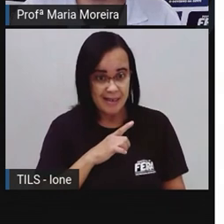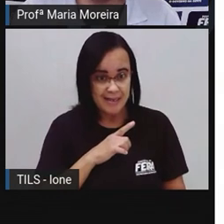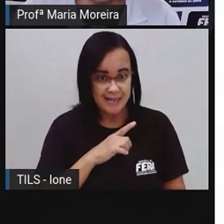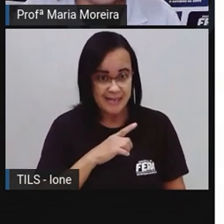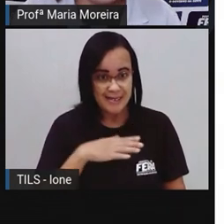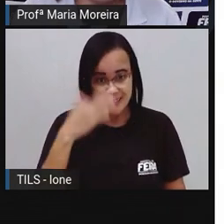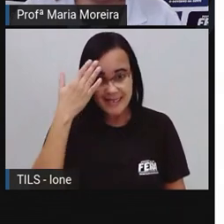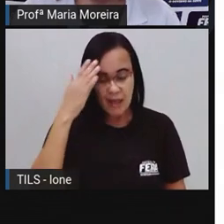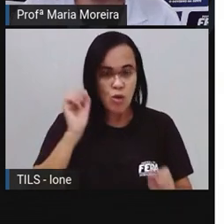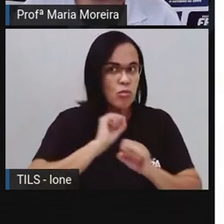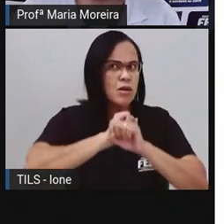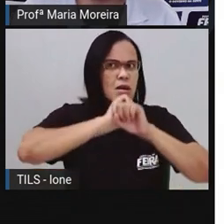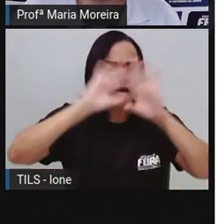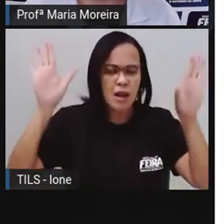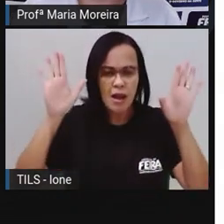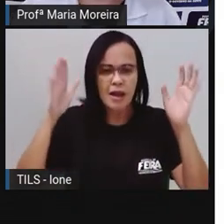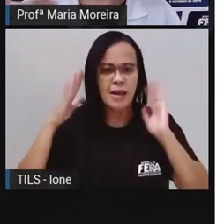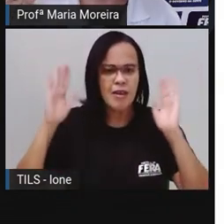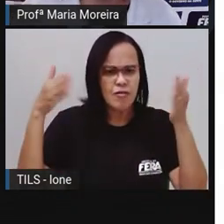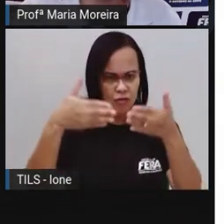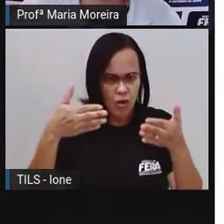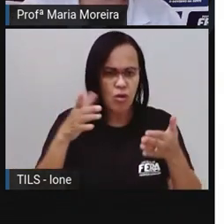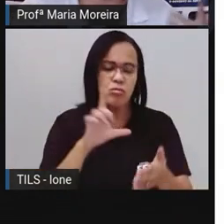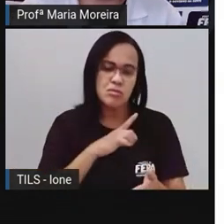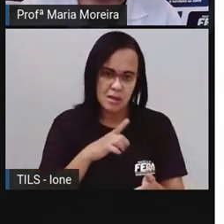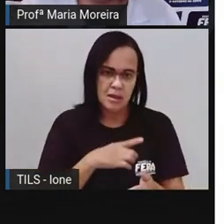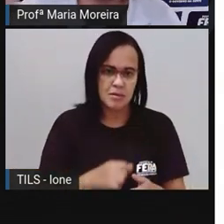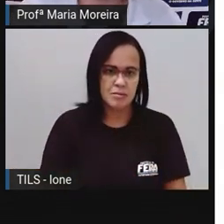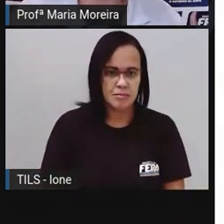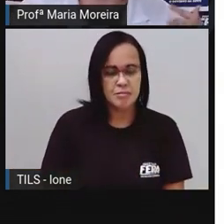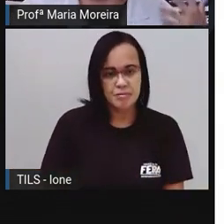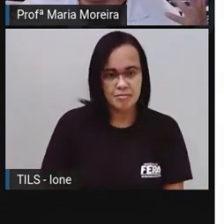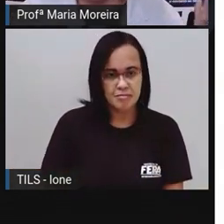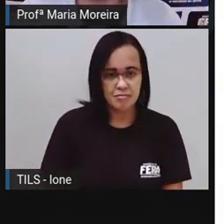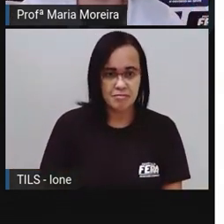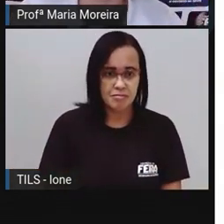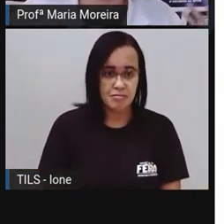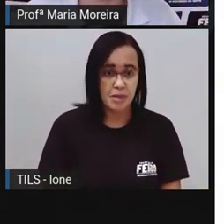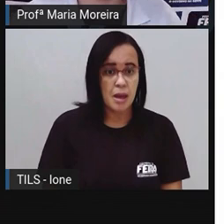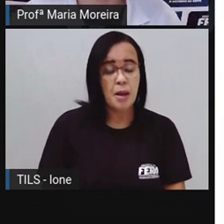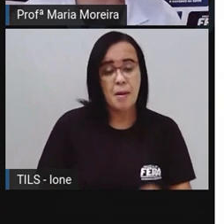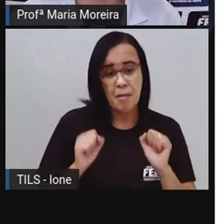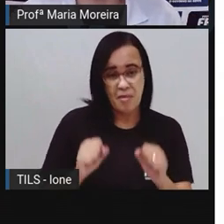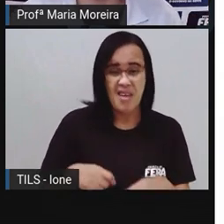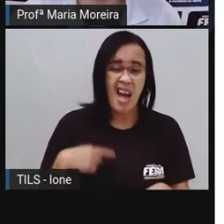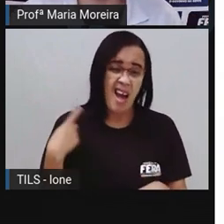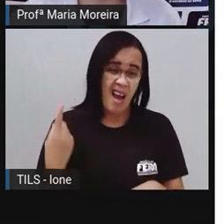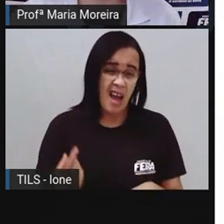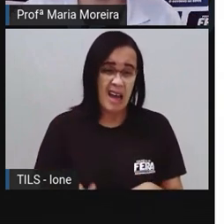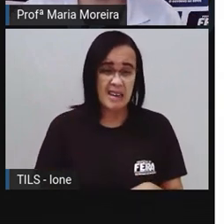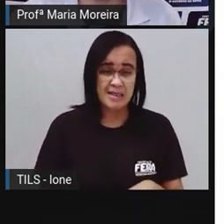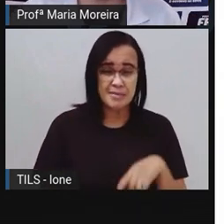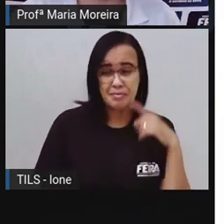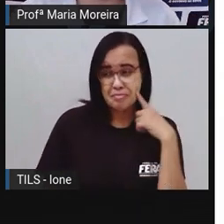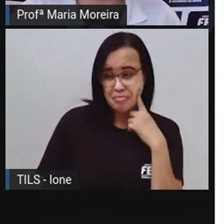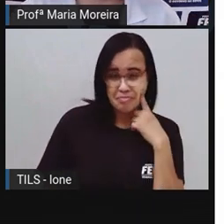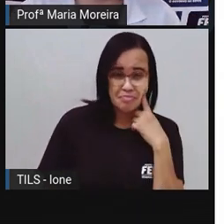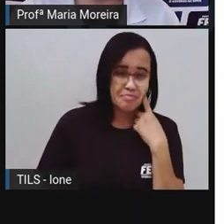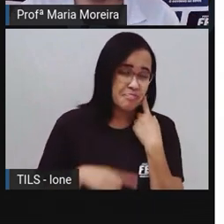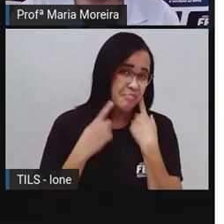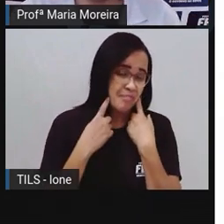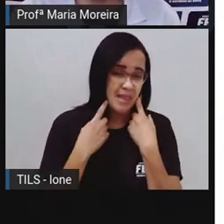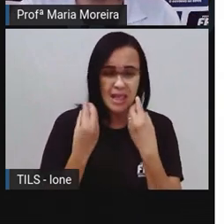preciso ser clara e objetiva. vou ficar dando voltas, dando voltas, dando voltas aí para